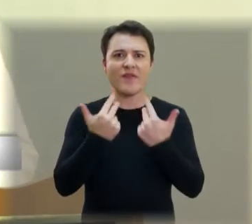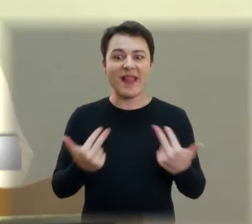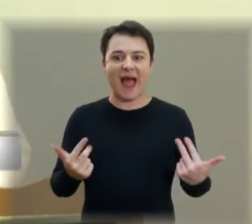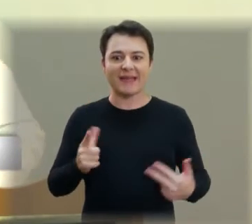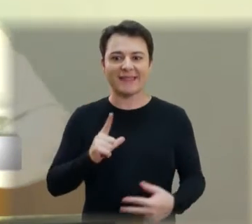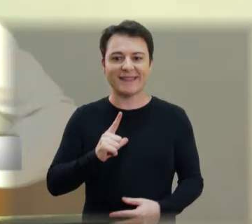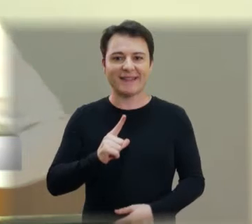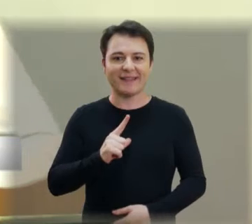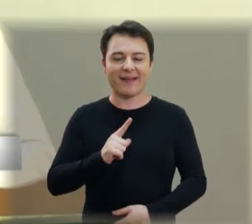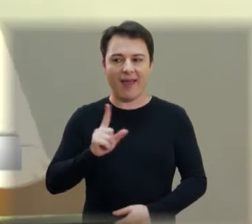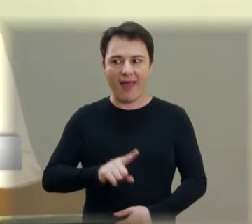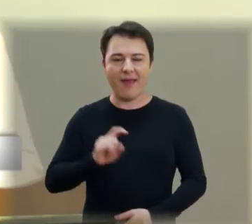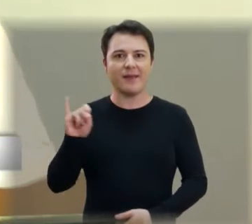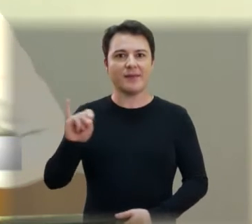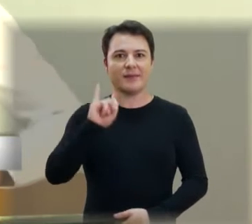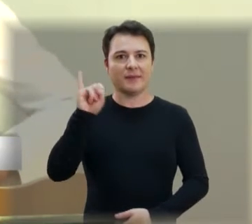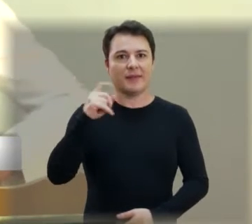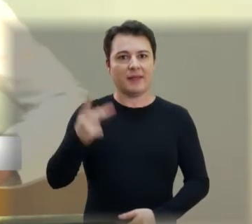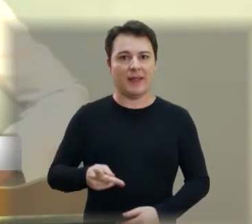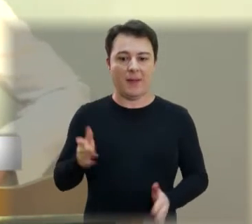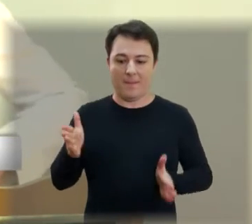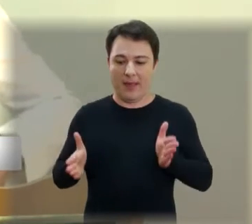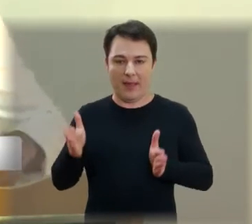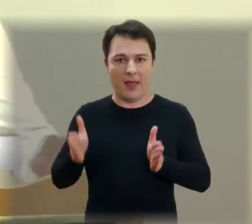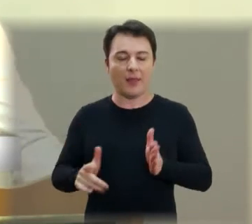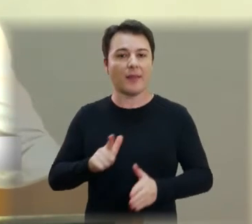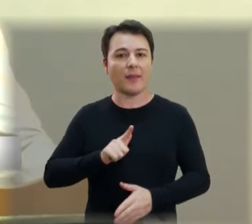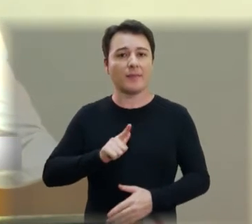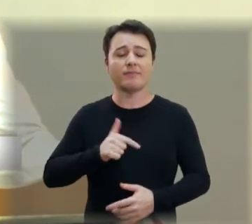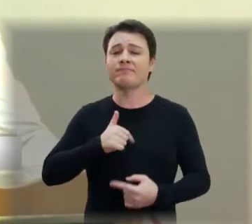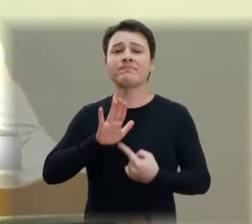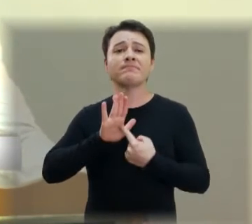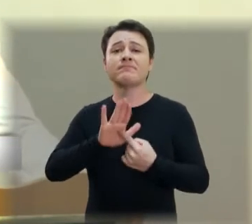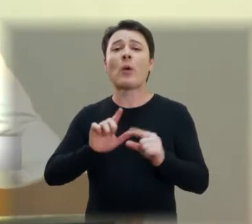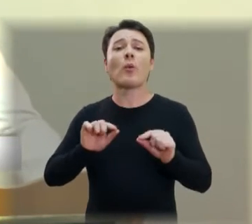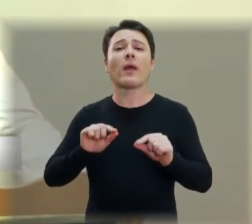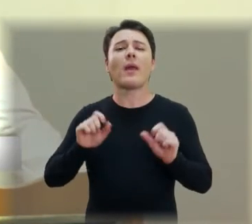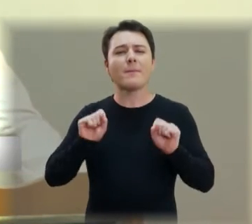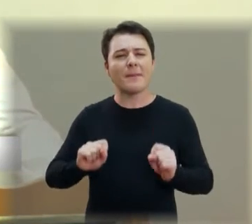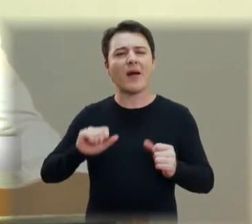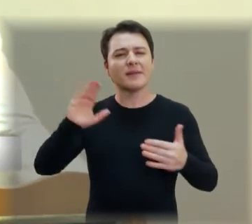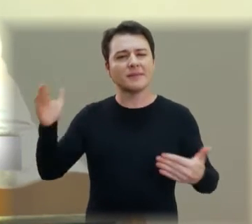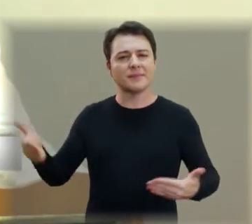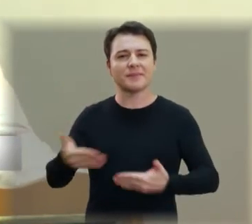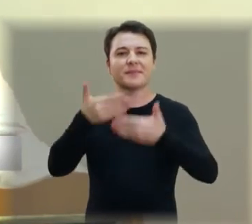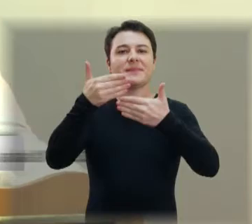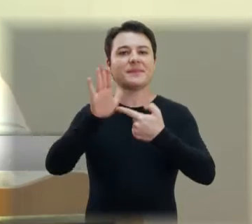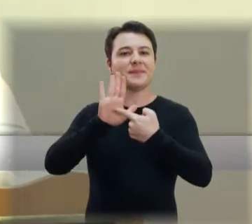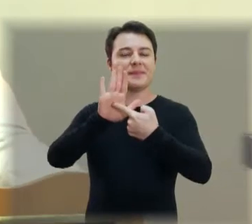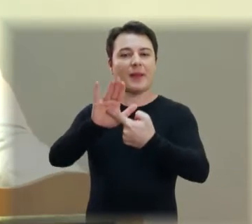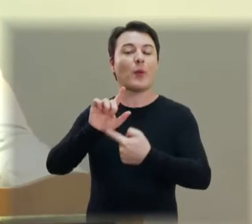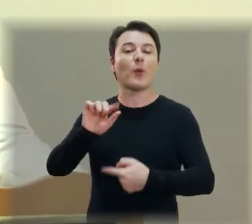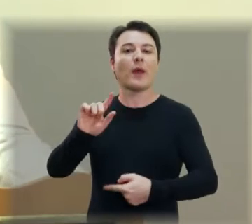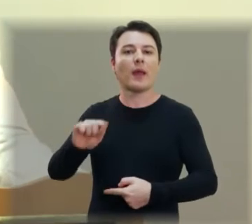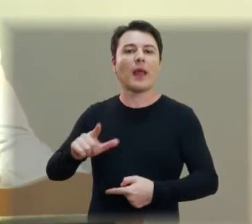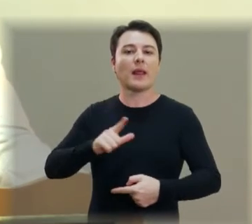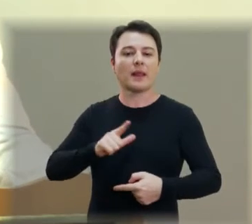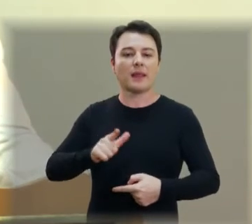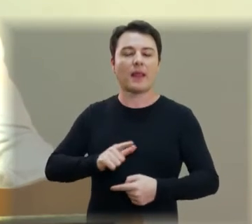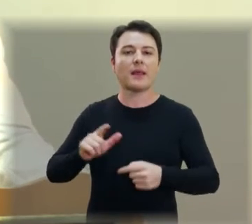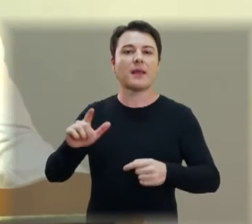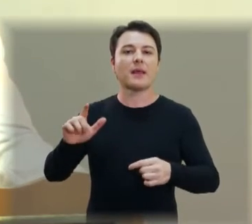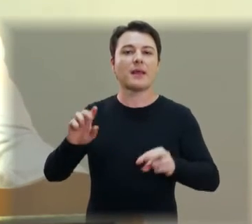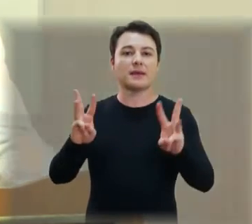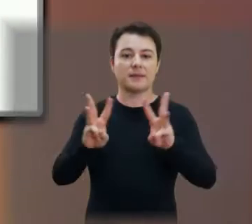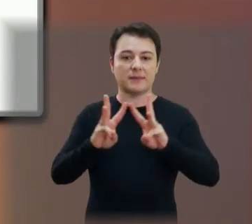vocês, mas muito importante para o nosso mandato. Mostrar para vocês aí, pode passar por favor, Mari, que nós lançamos o site